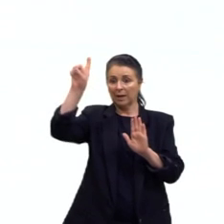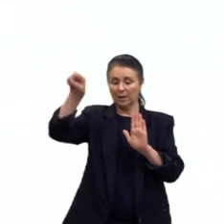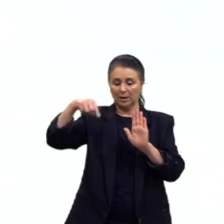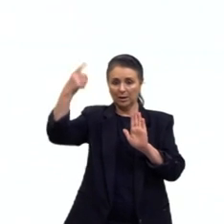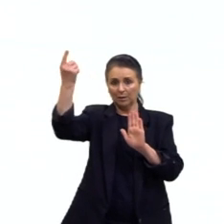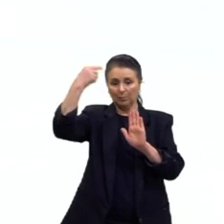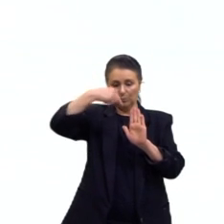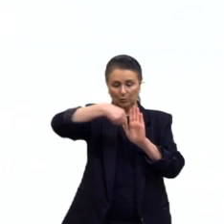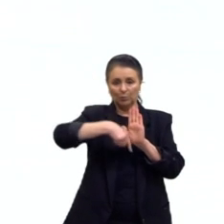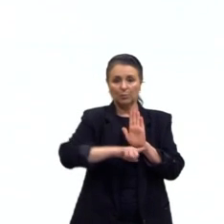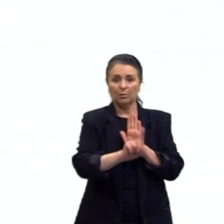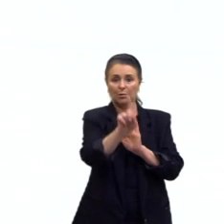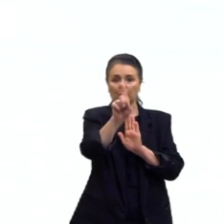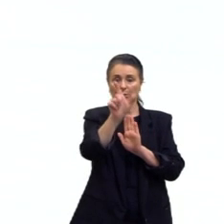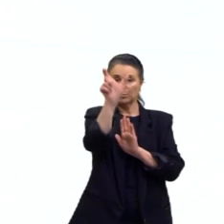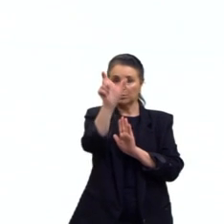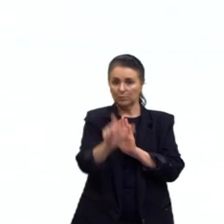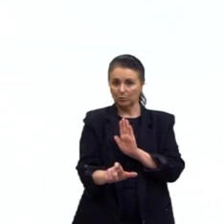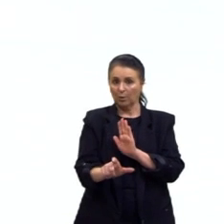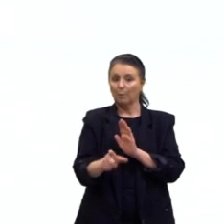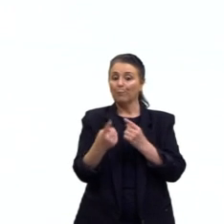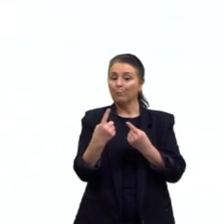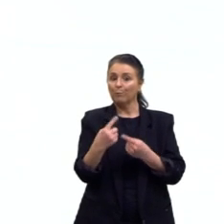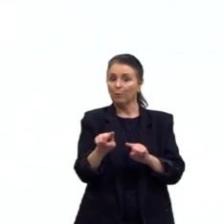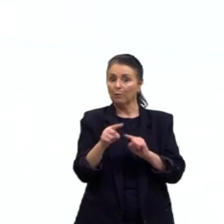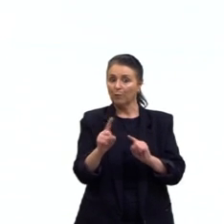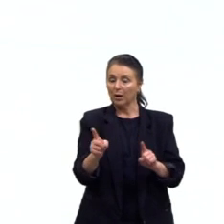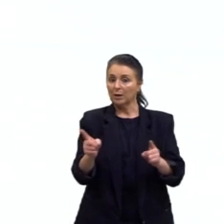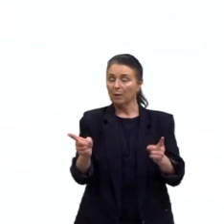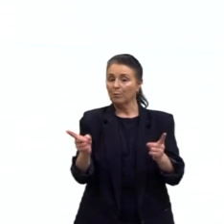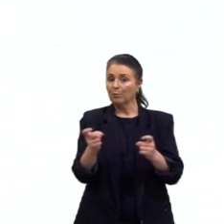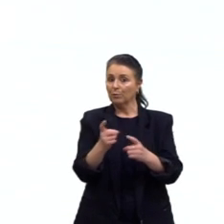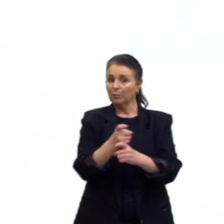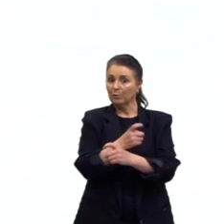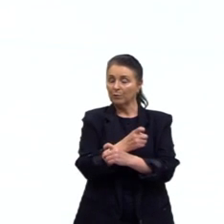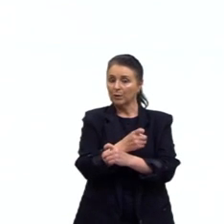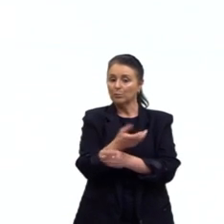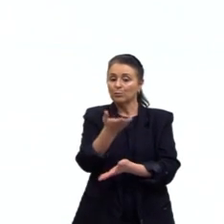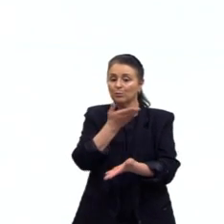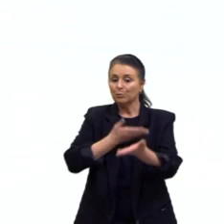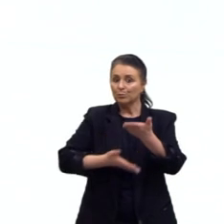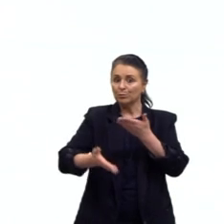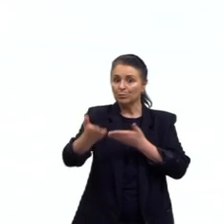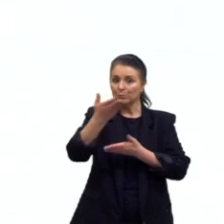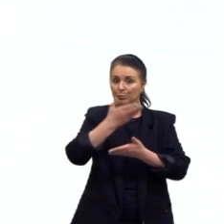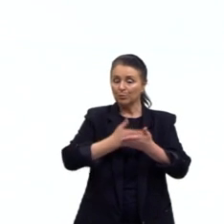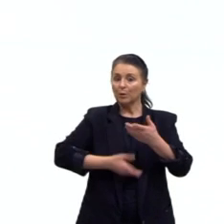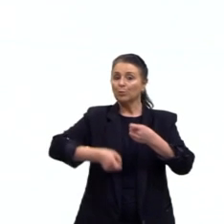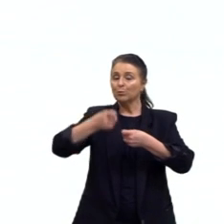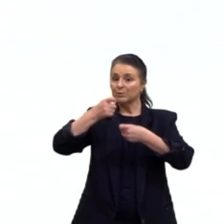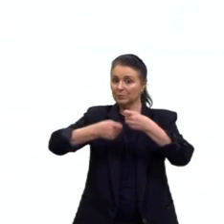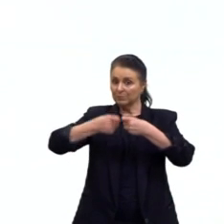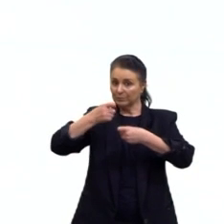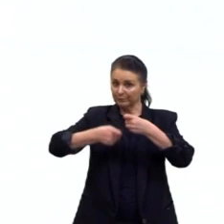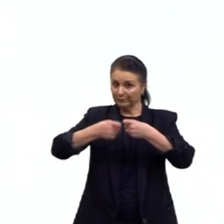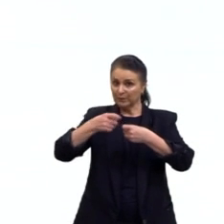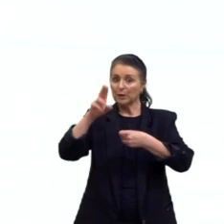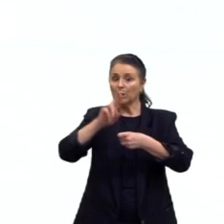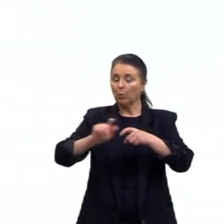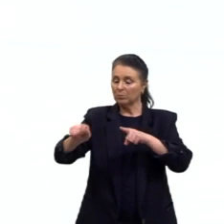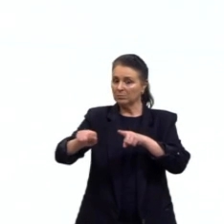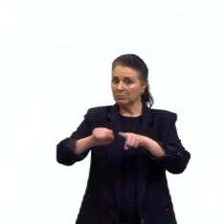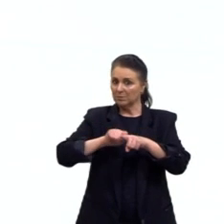pessoa. É causada por um vírus. E a transmissão é através de relações sexuais desprotegidas e